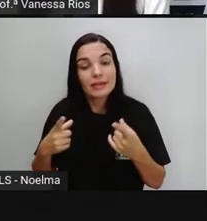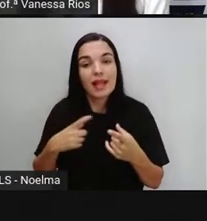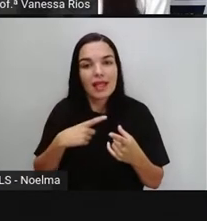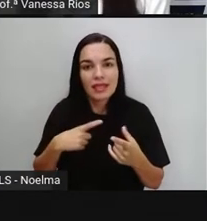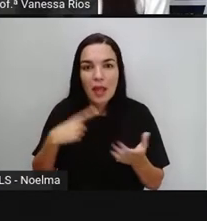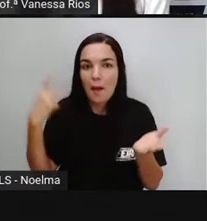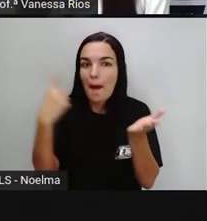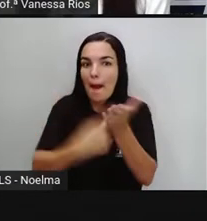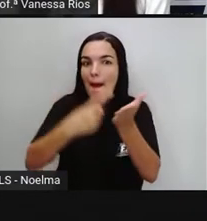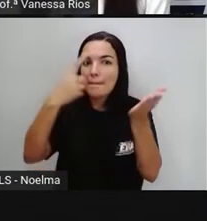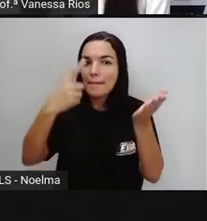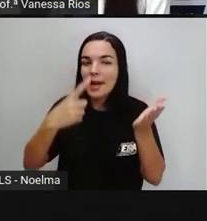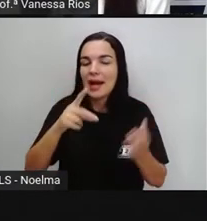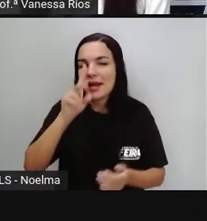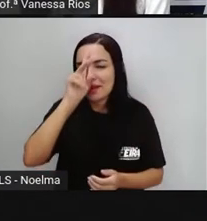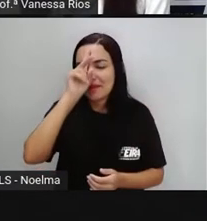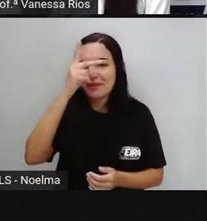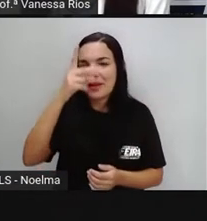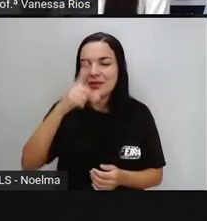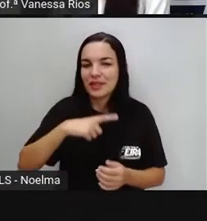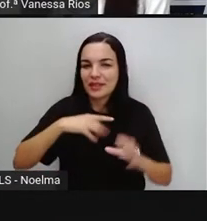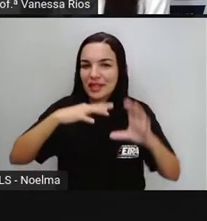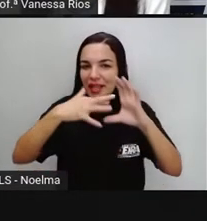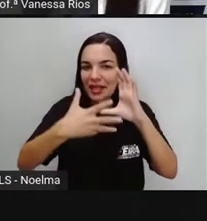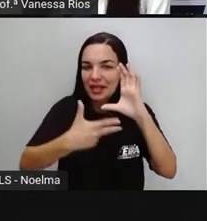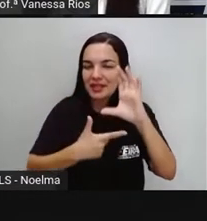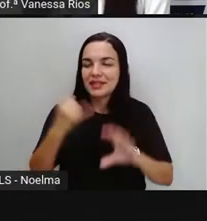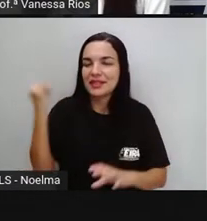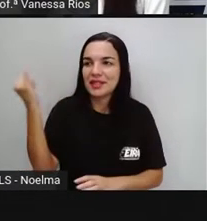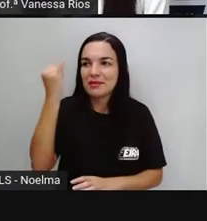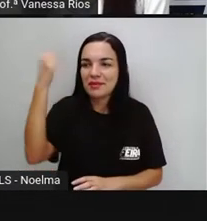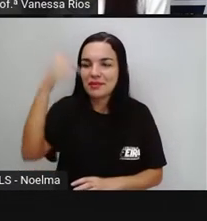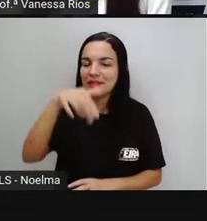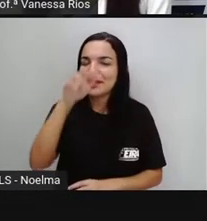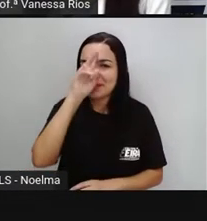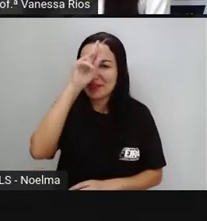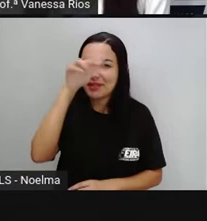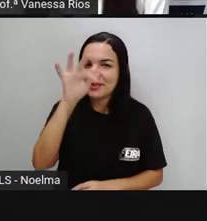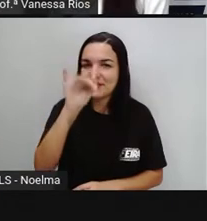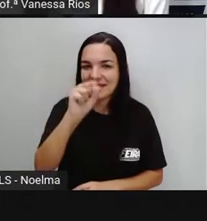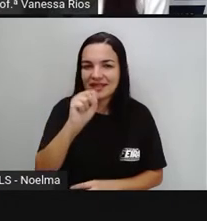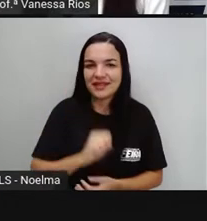que traz aí também aspectos importantes da história da cidade.